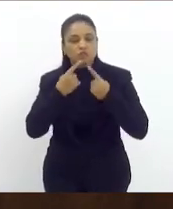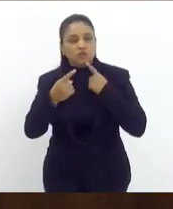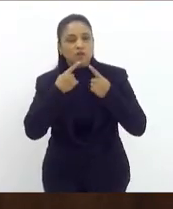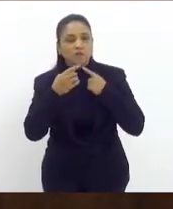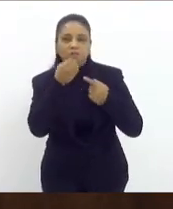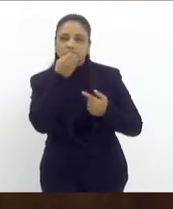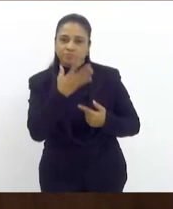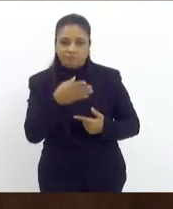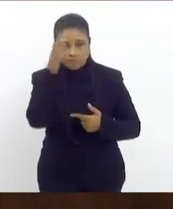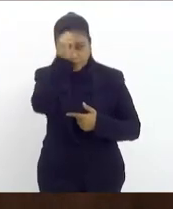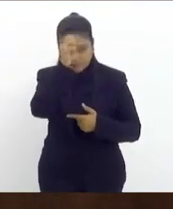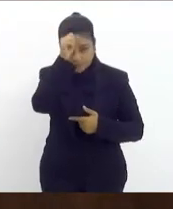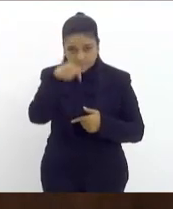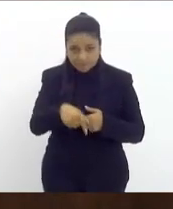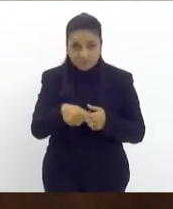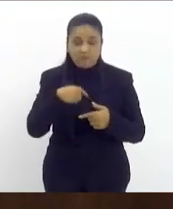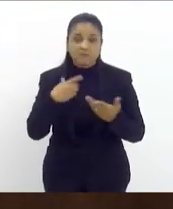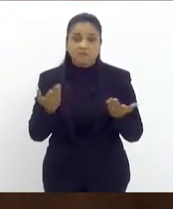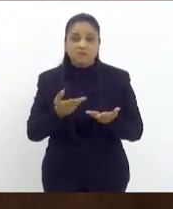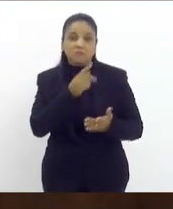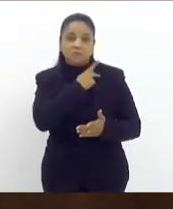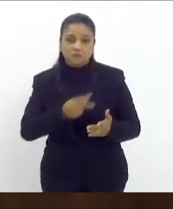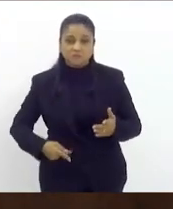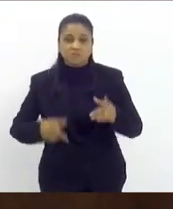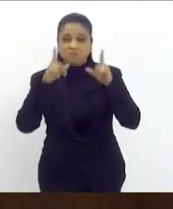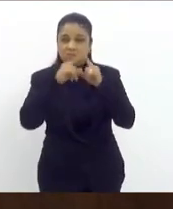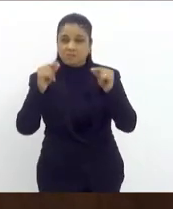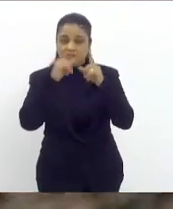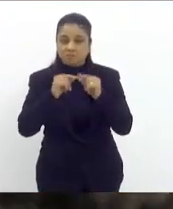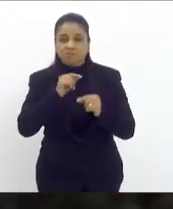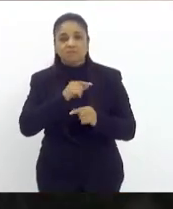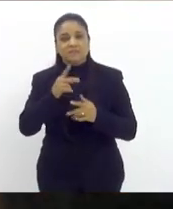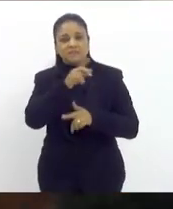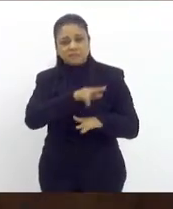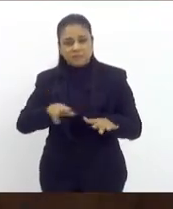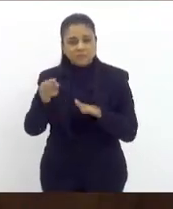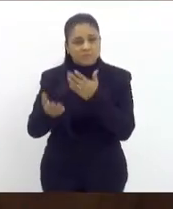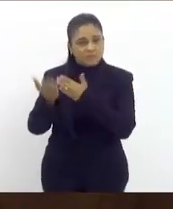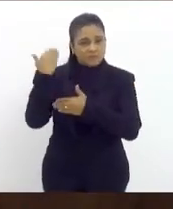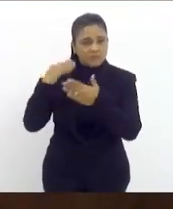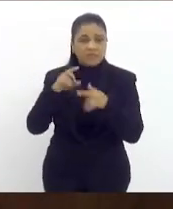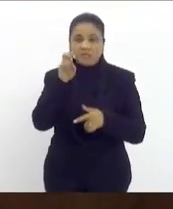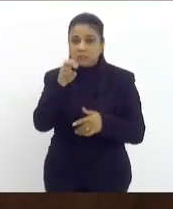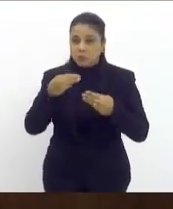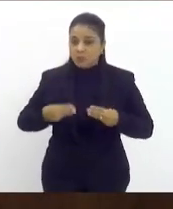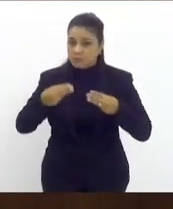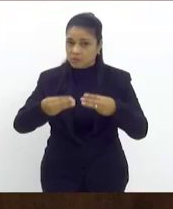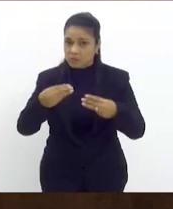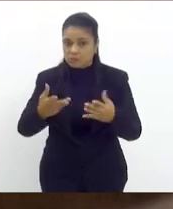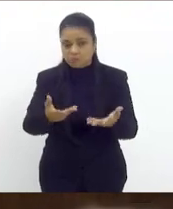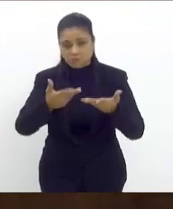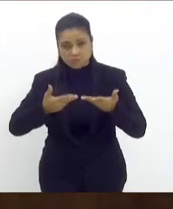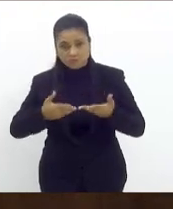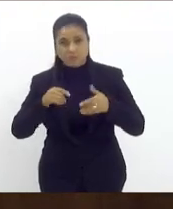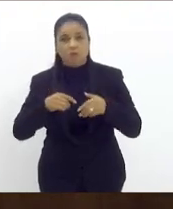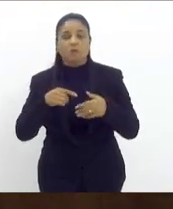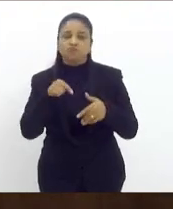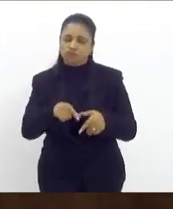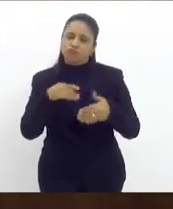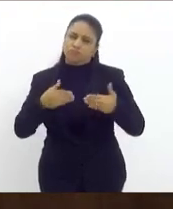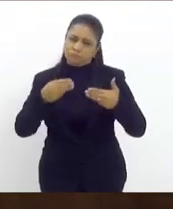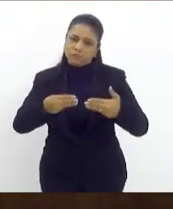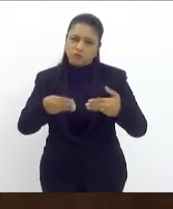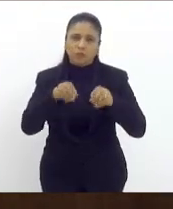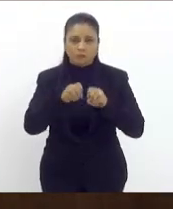dicas de passagem presidente que eu estive em Brasília na semana passada foi recebida por cinco ministros entre eles o ministro da educação